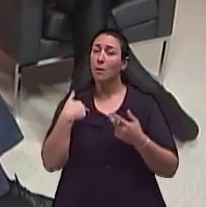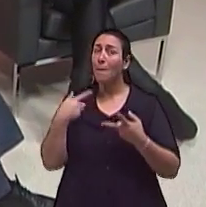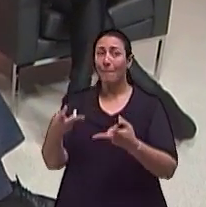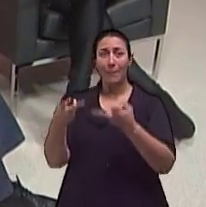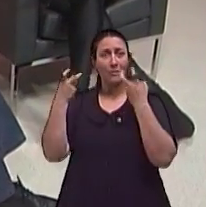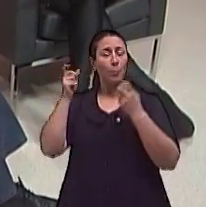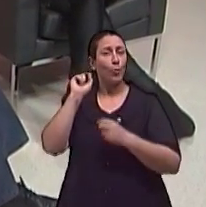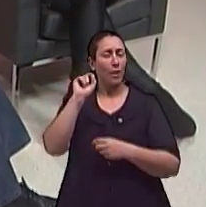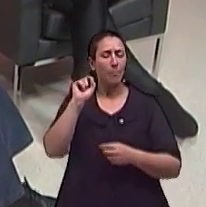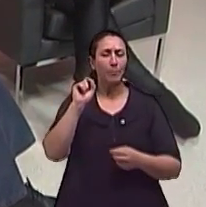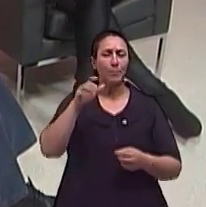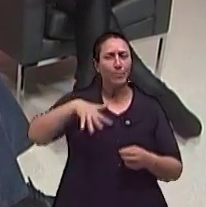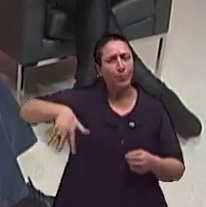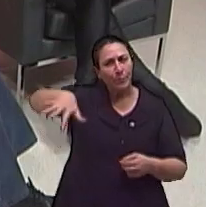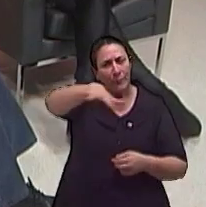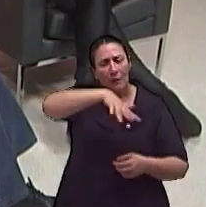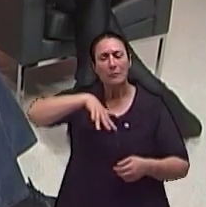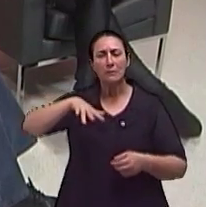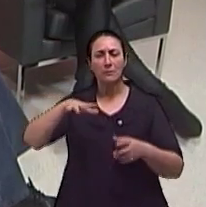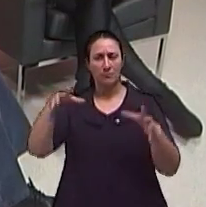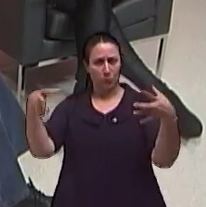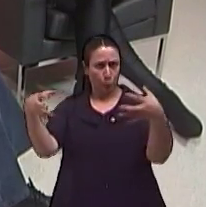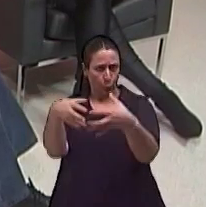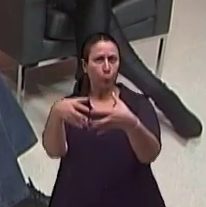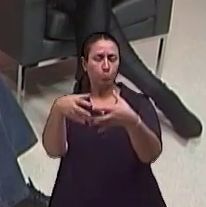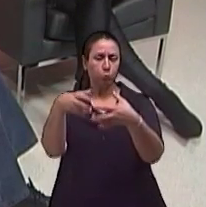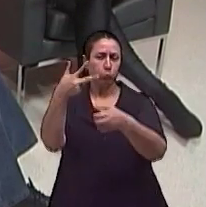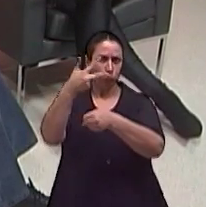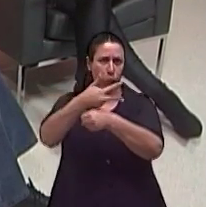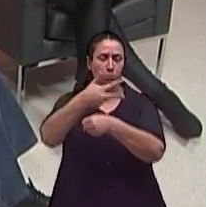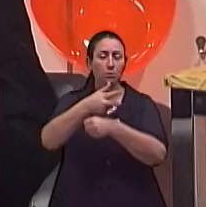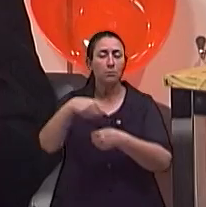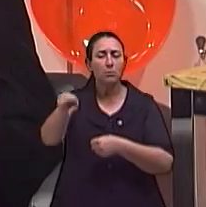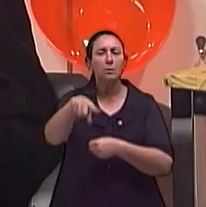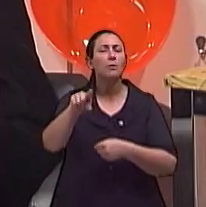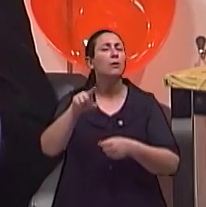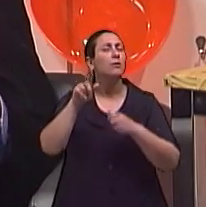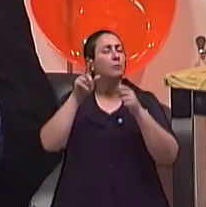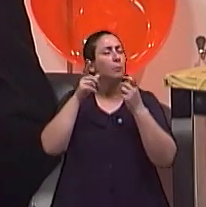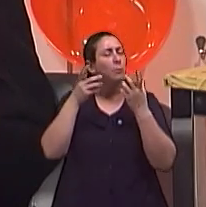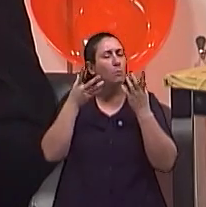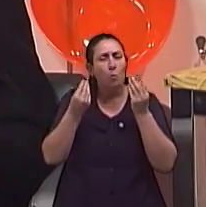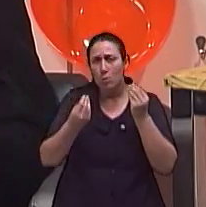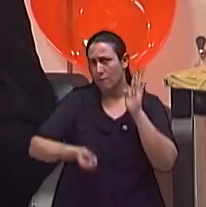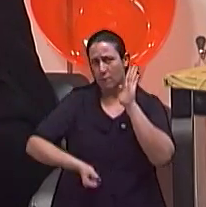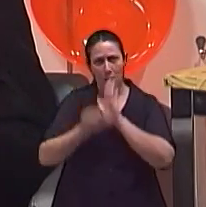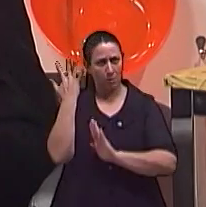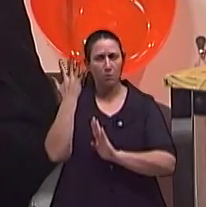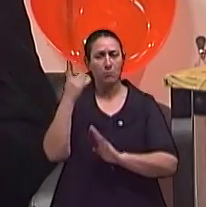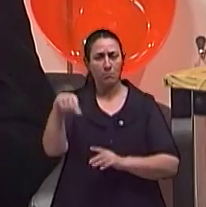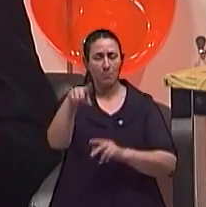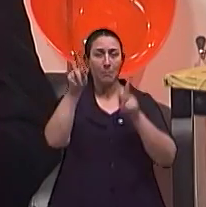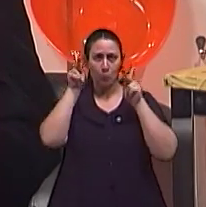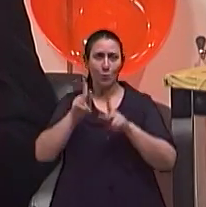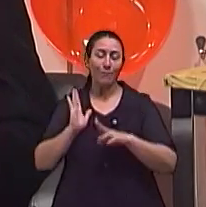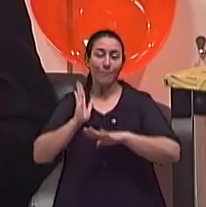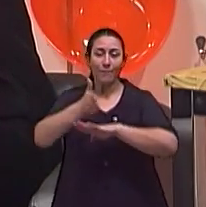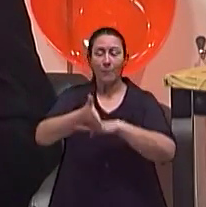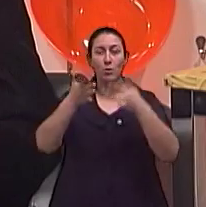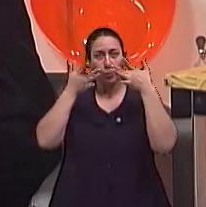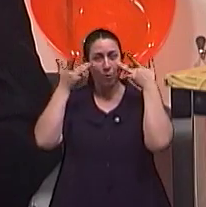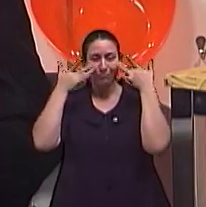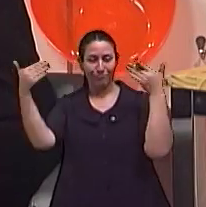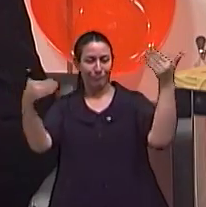nesse trabalho, vejo que também as pessoas, muitas vezes, que vão para essa atividade teatral,